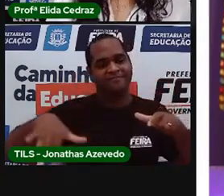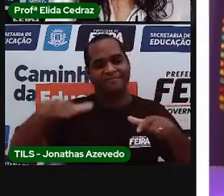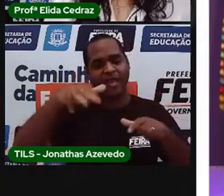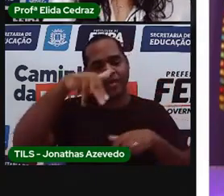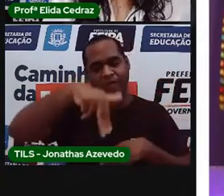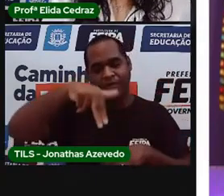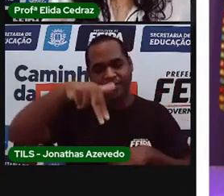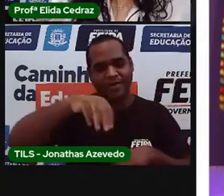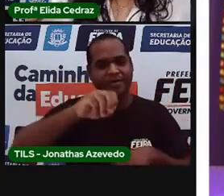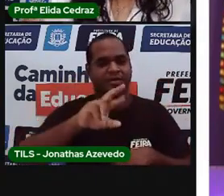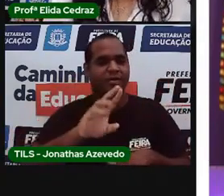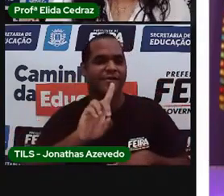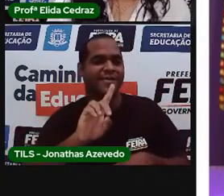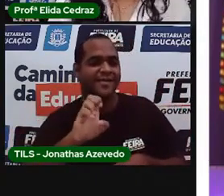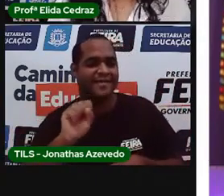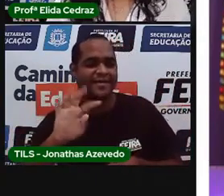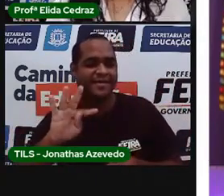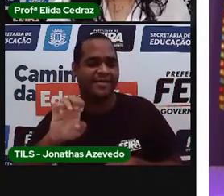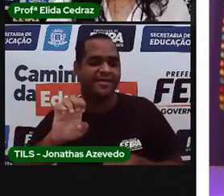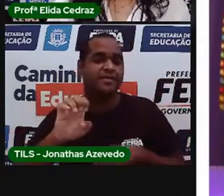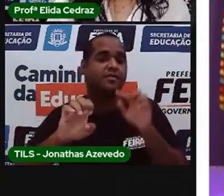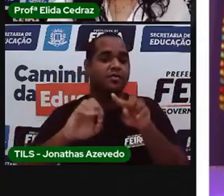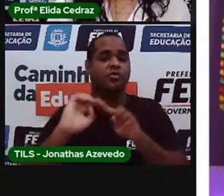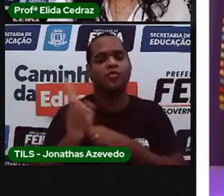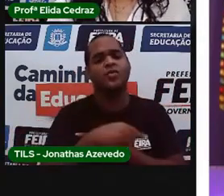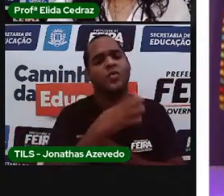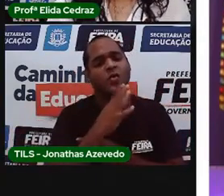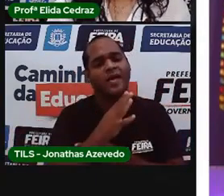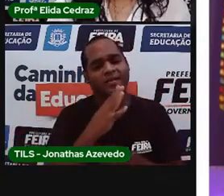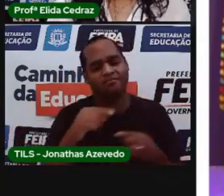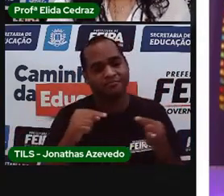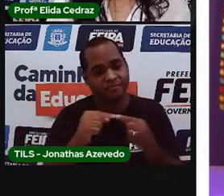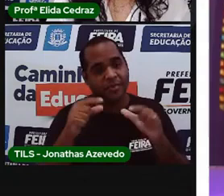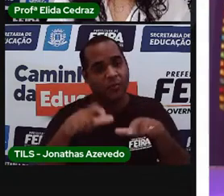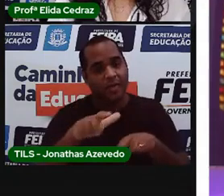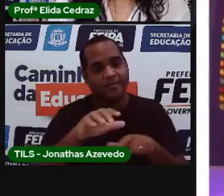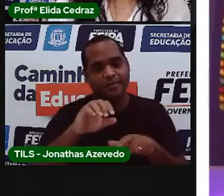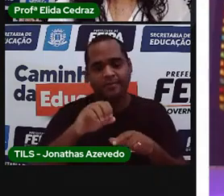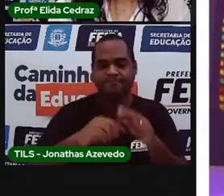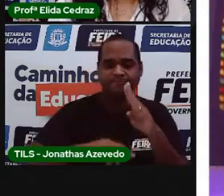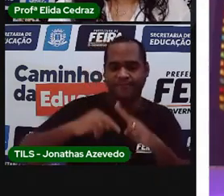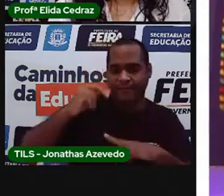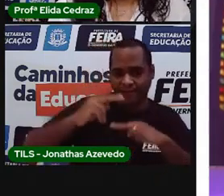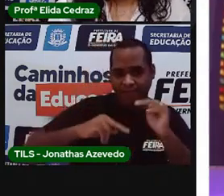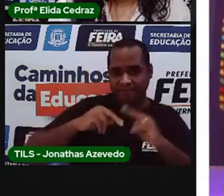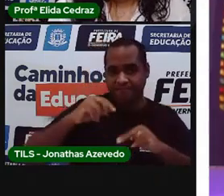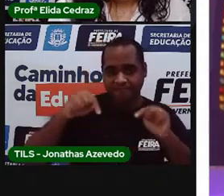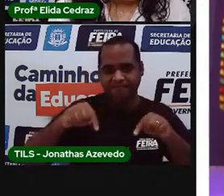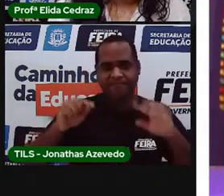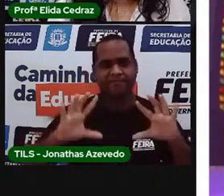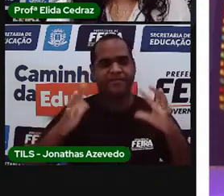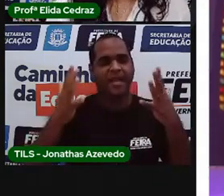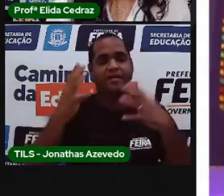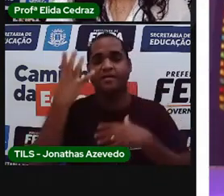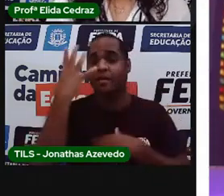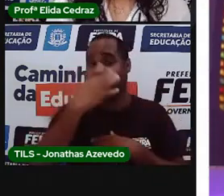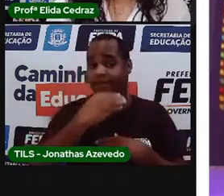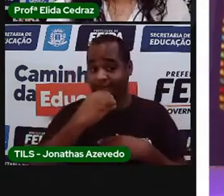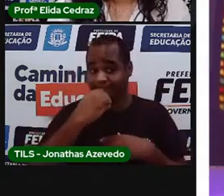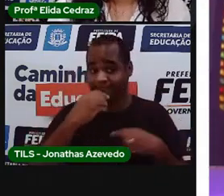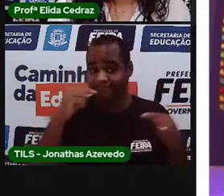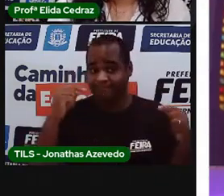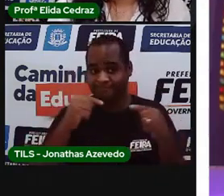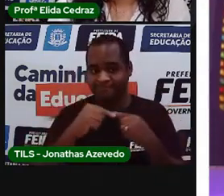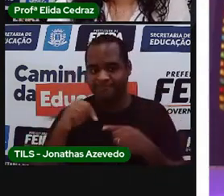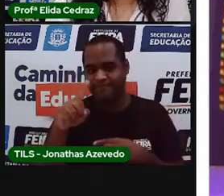E todo mundo conhece o São João Nordestino, porque é uma festa muito linda e de